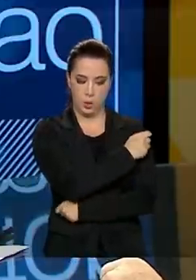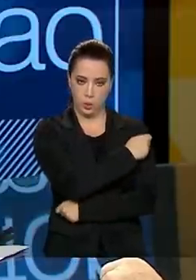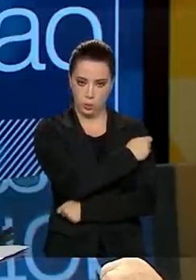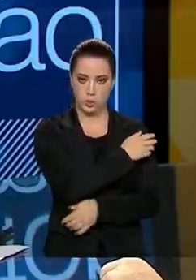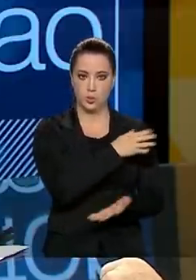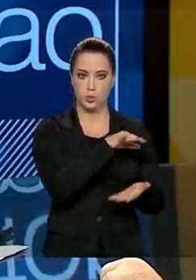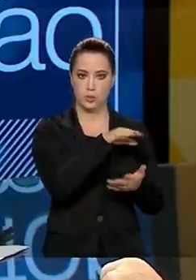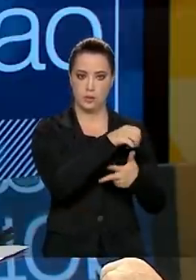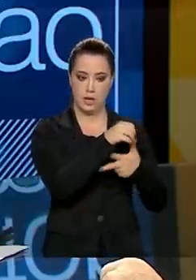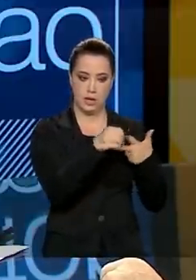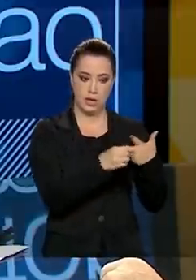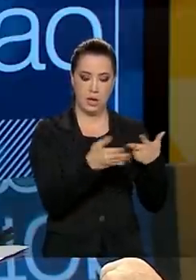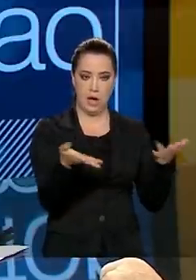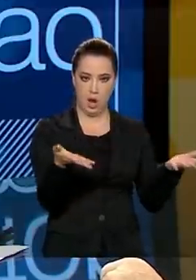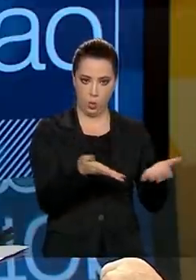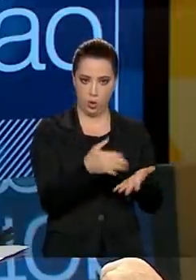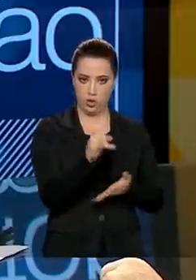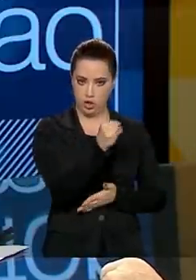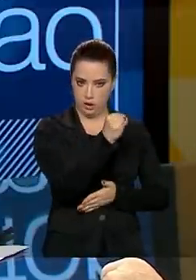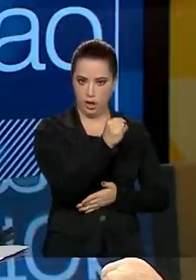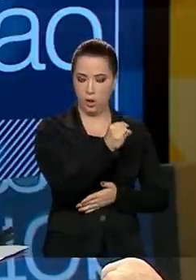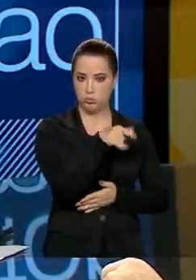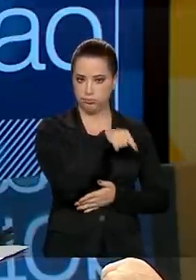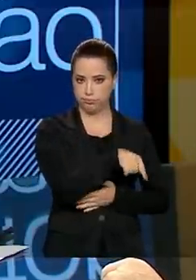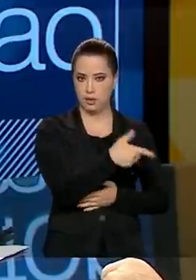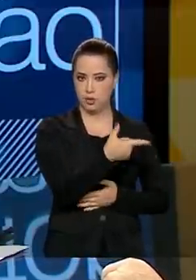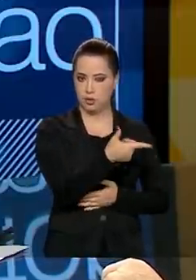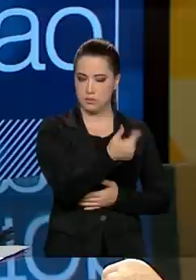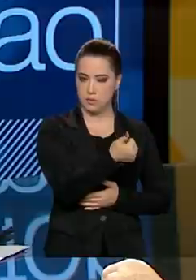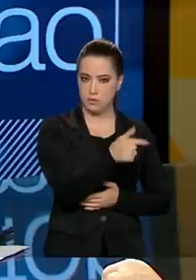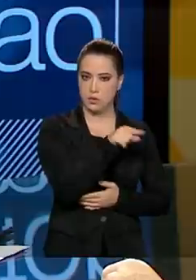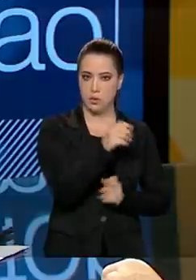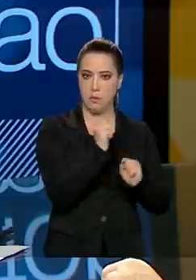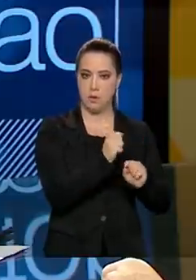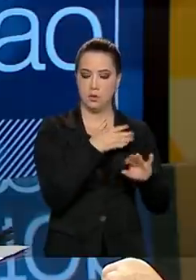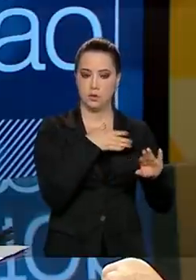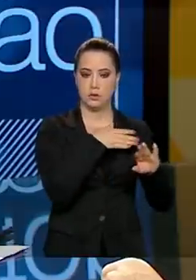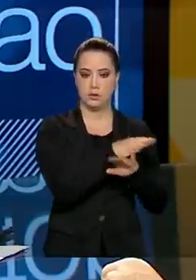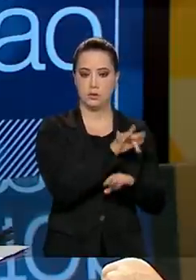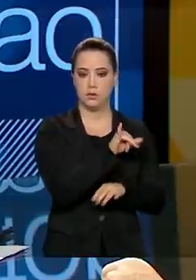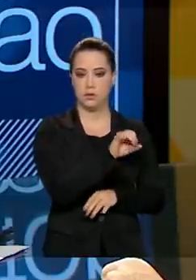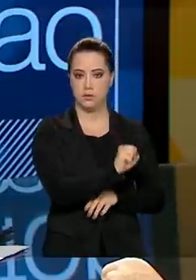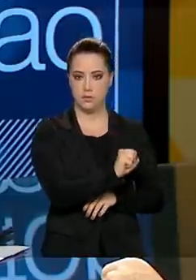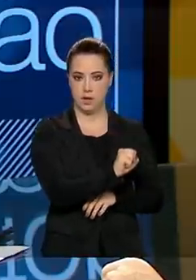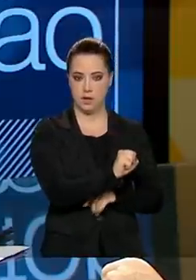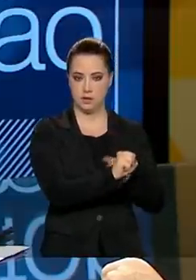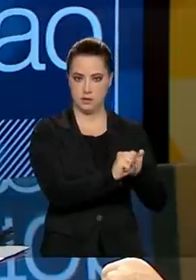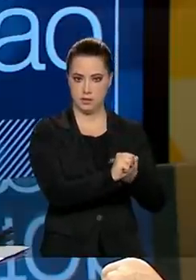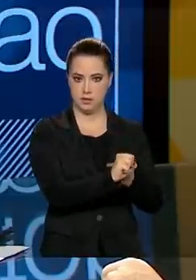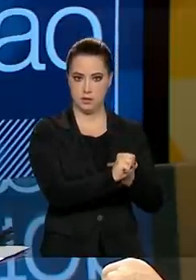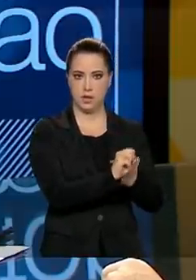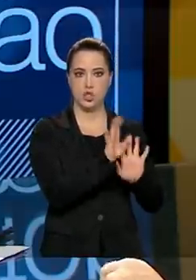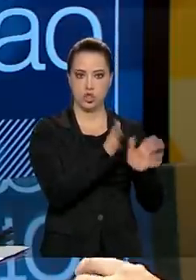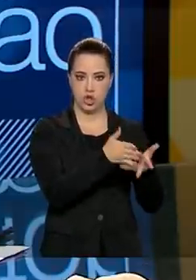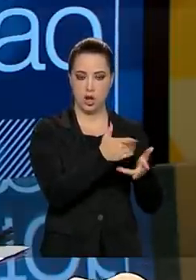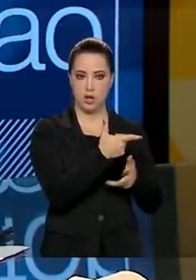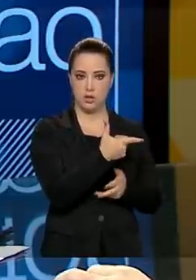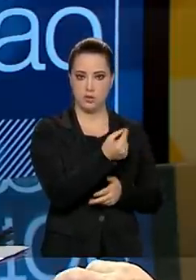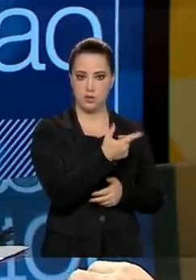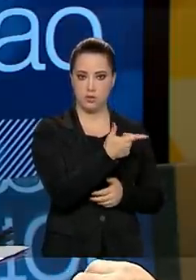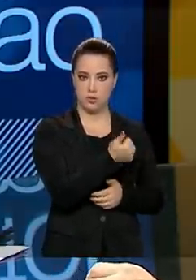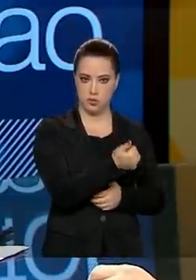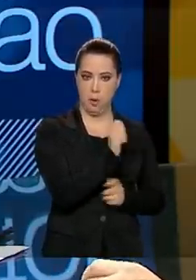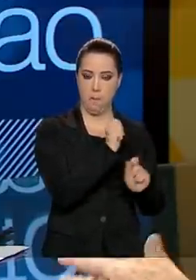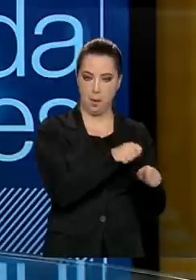o Enem agora em janeiro, eles vão poder concorrer a vagas do Fies e do ProUni em 2021. Em